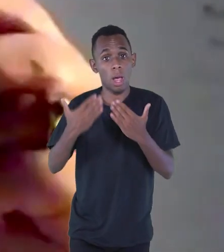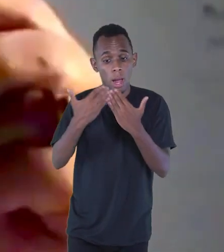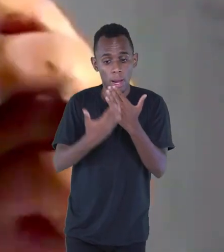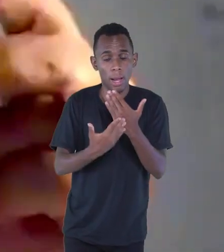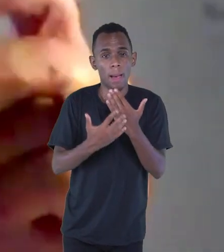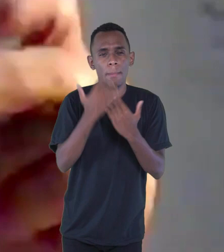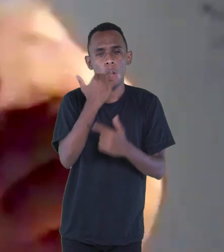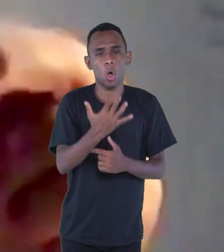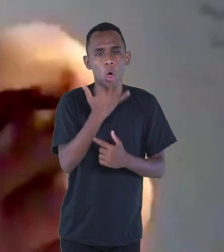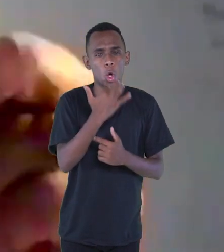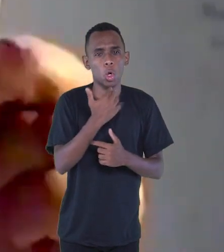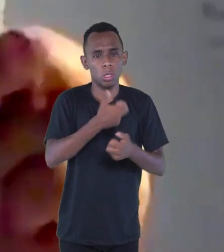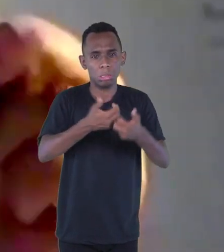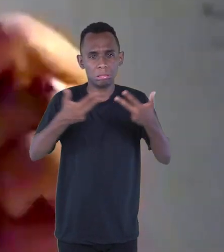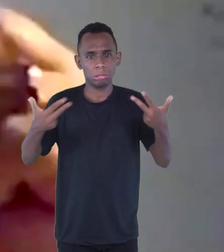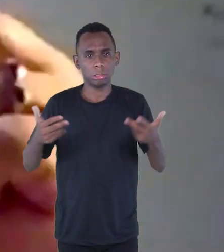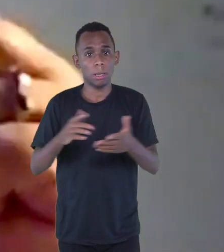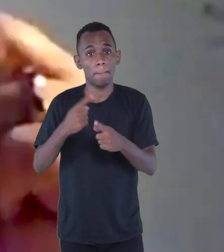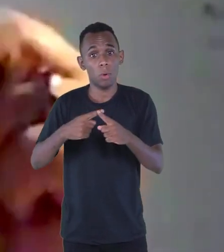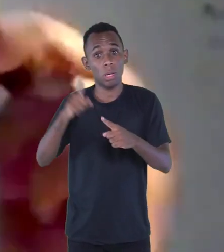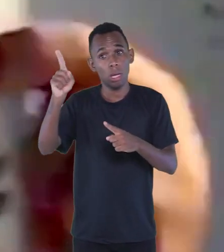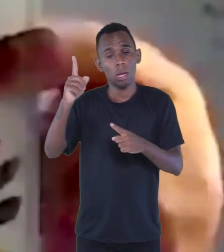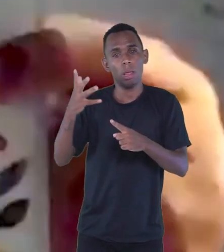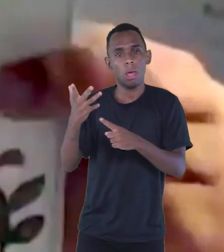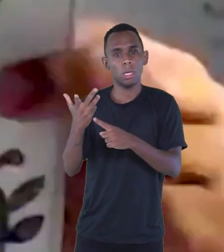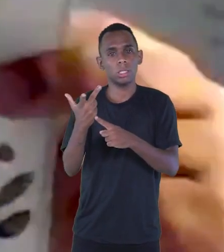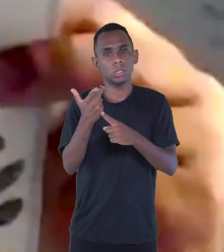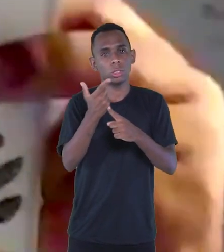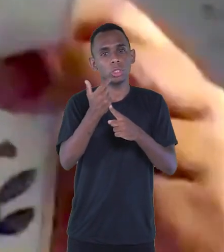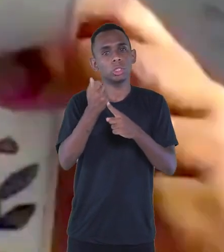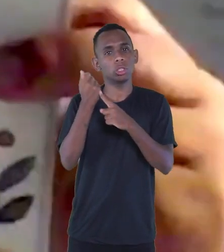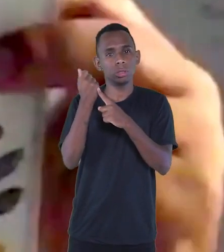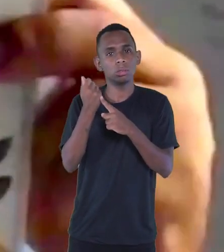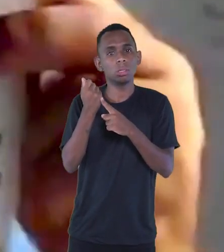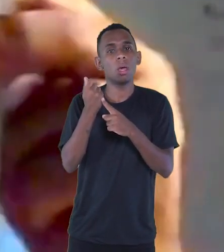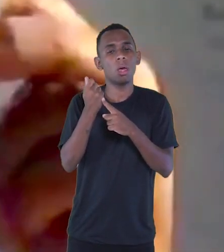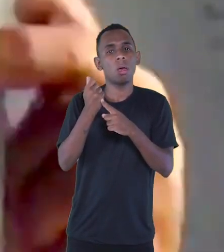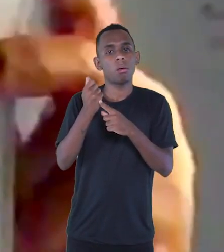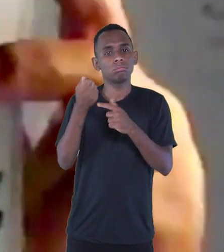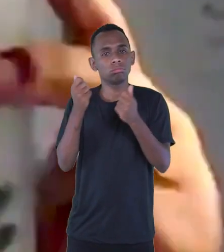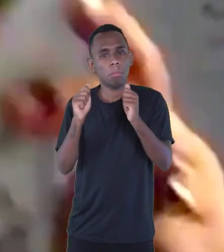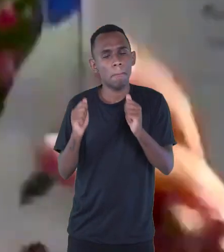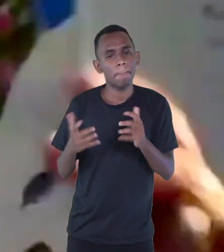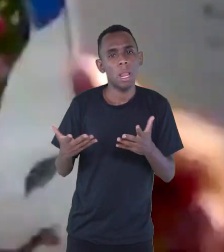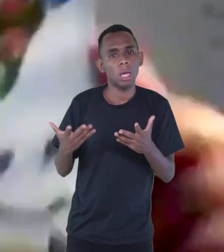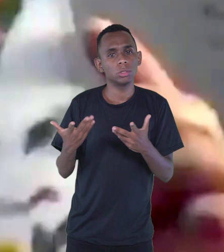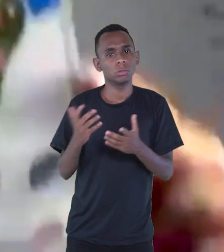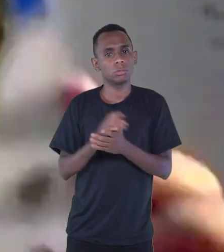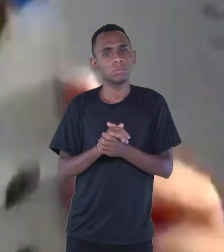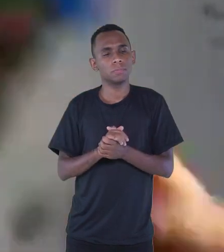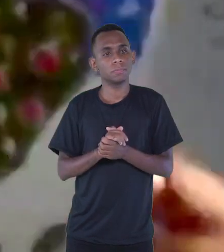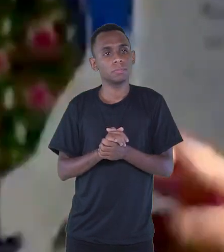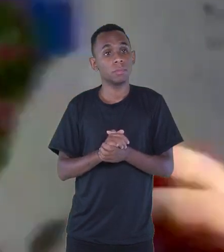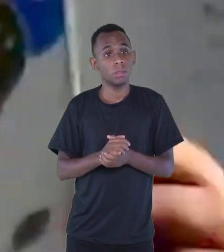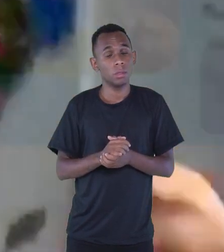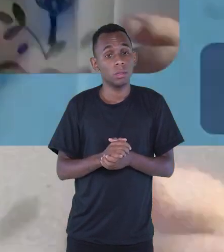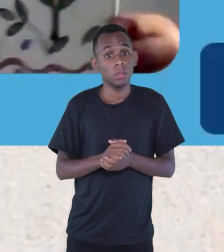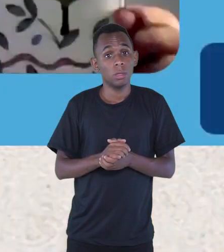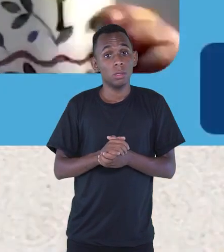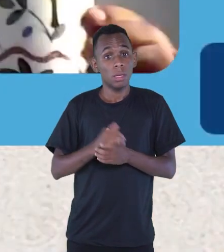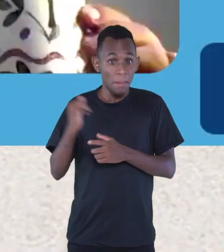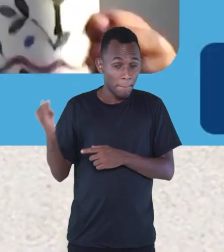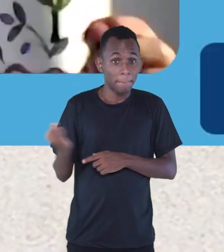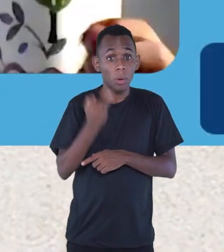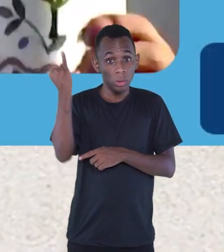colorida, ele é, artista plástico, então ele fez uma capa e eu coloquei. Ficou lindo. E é bom que eternizam as